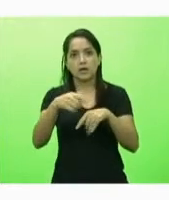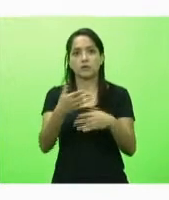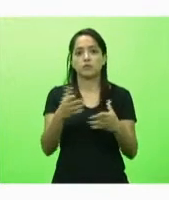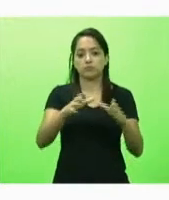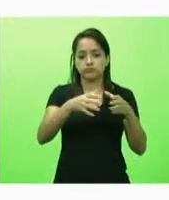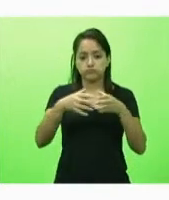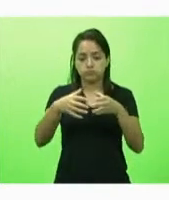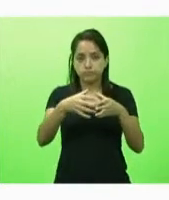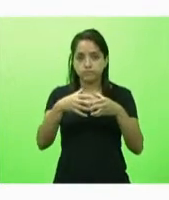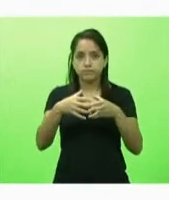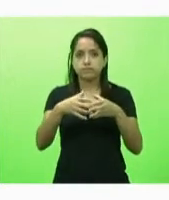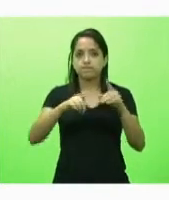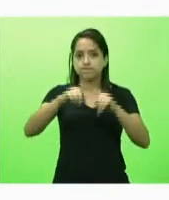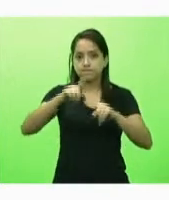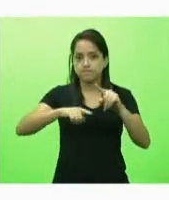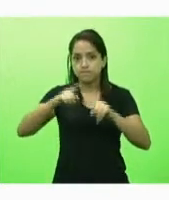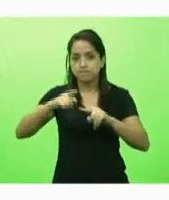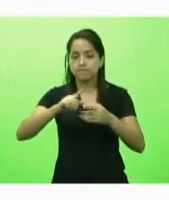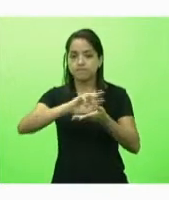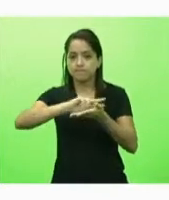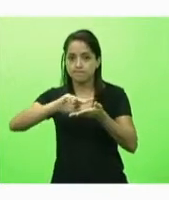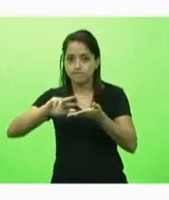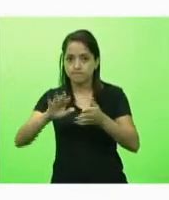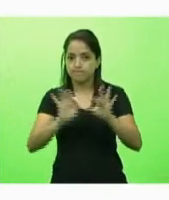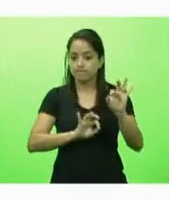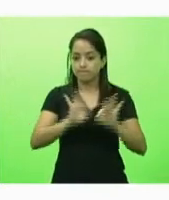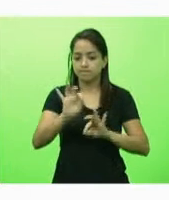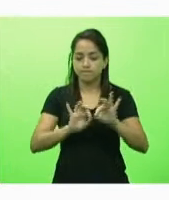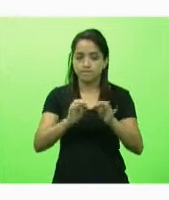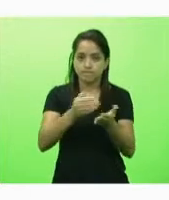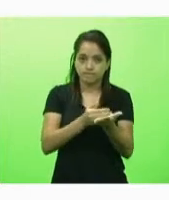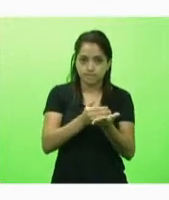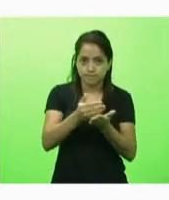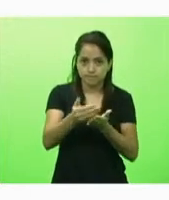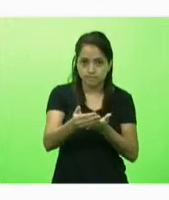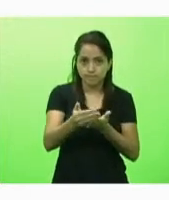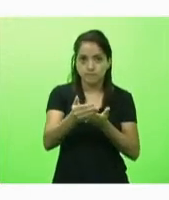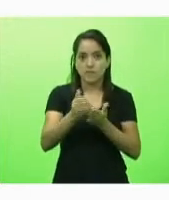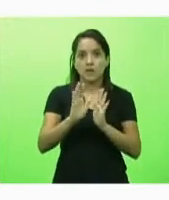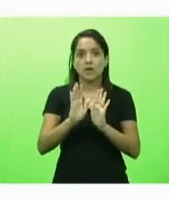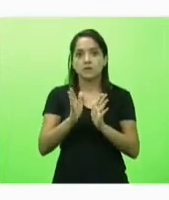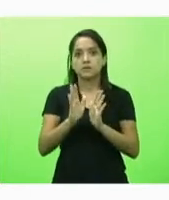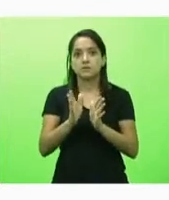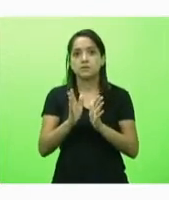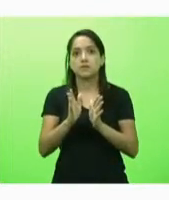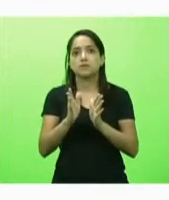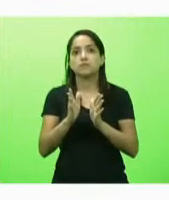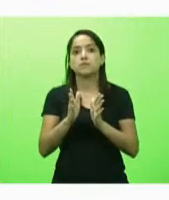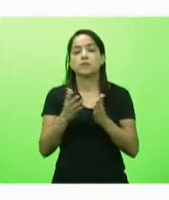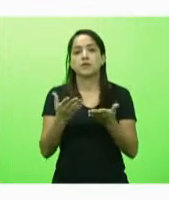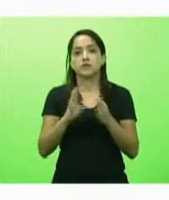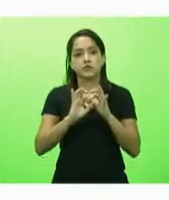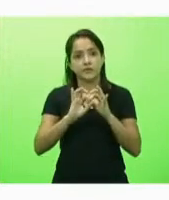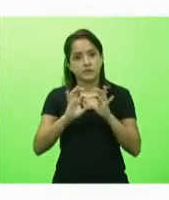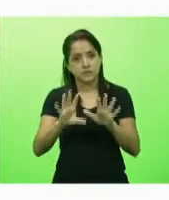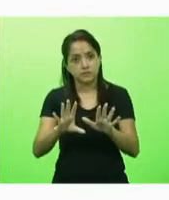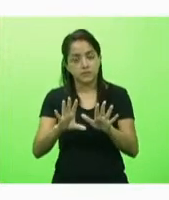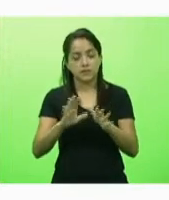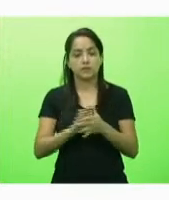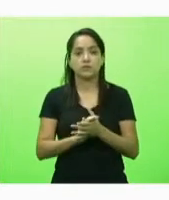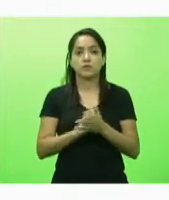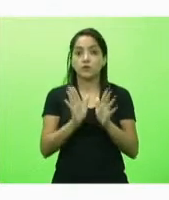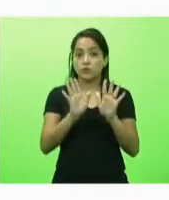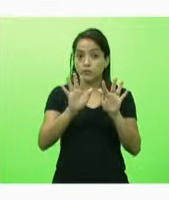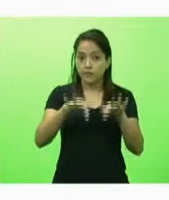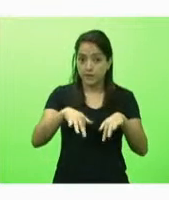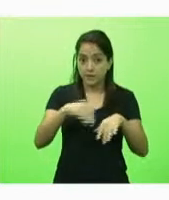então nós nos preparamos para dar início assim que as vacinas se tornassem disponíveis no final do ano então o